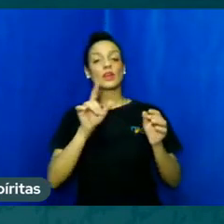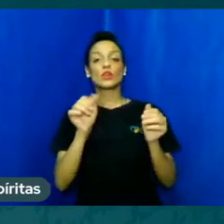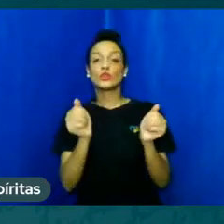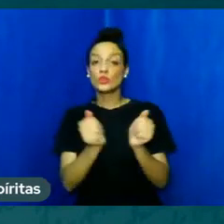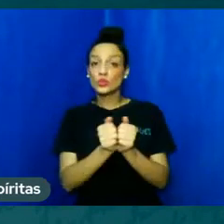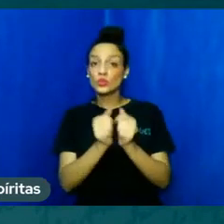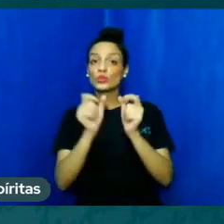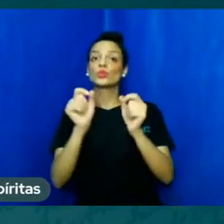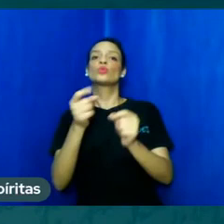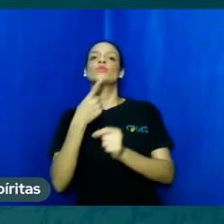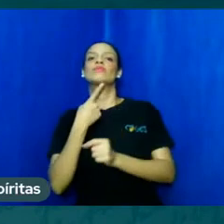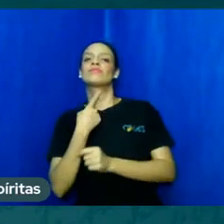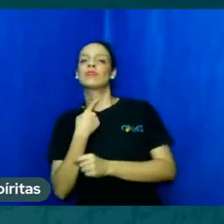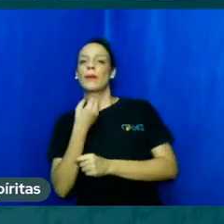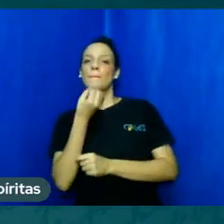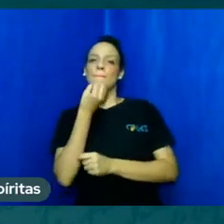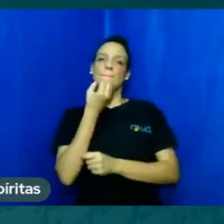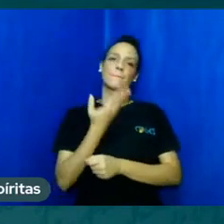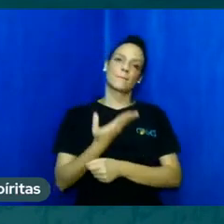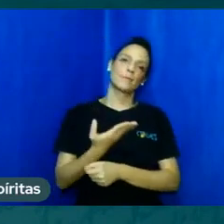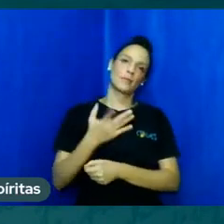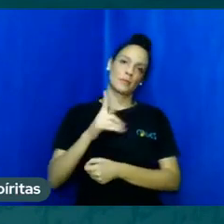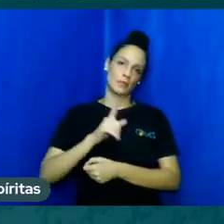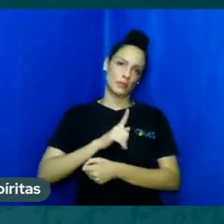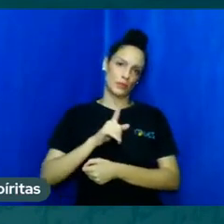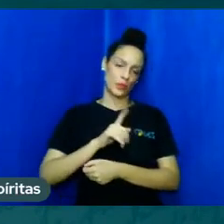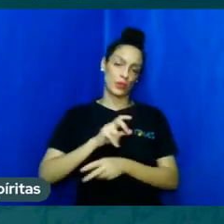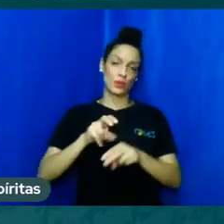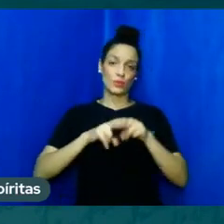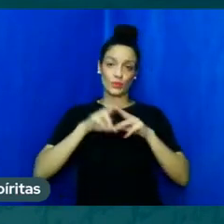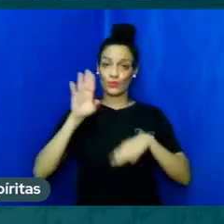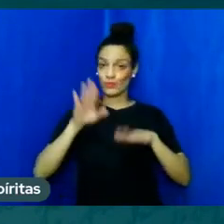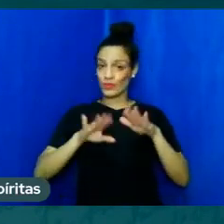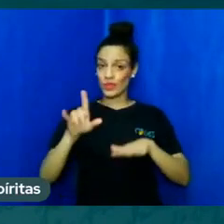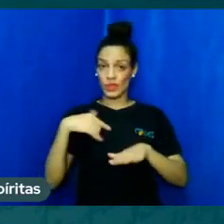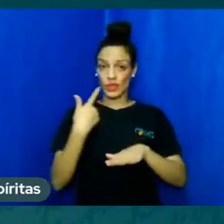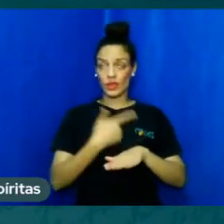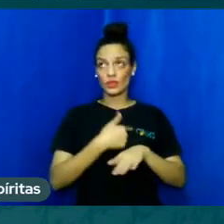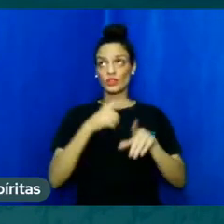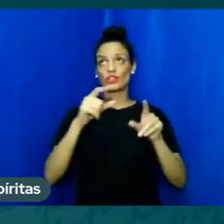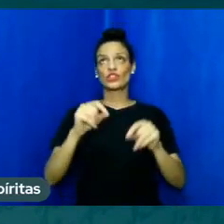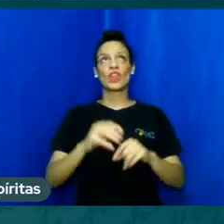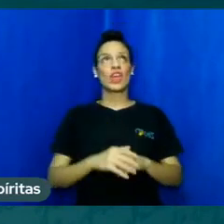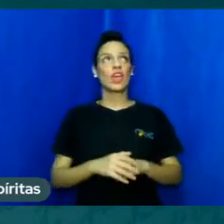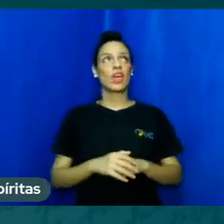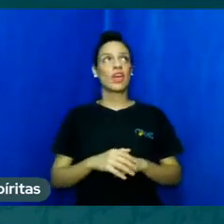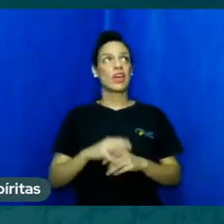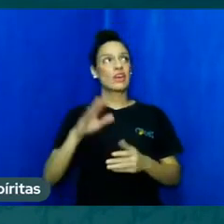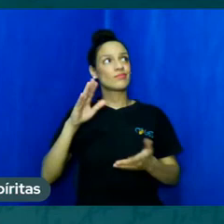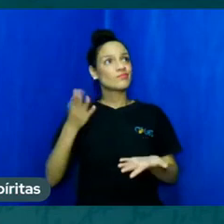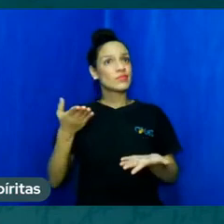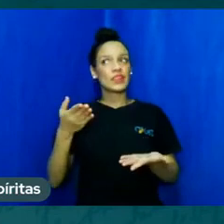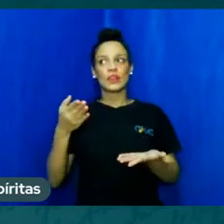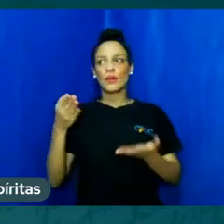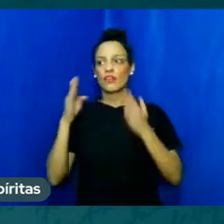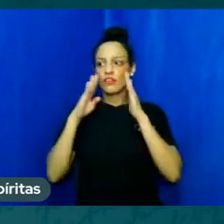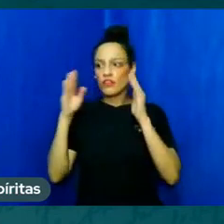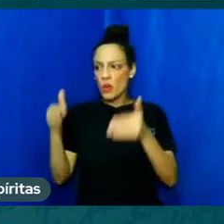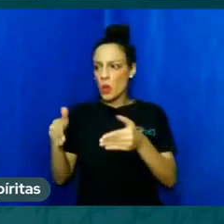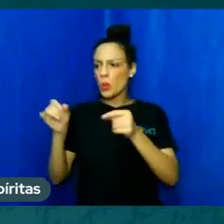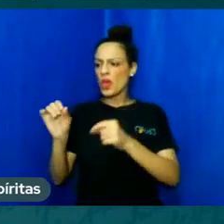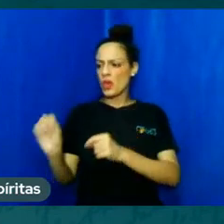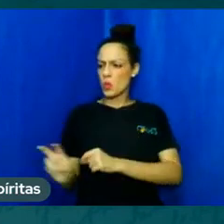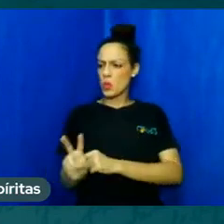nós muitas vezes nos escudamos nas chamadas virtudes negativas que o apóstolo Paulo